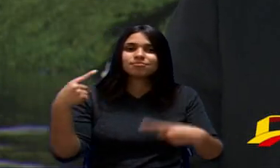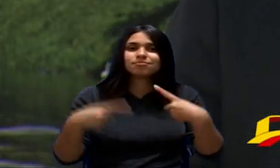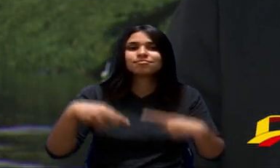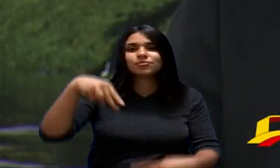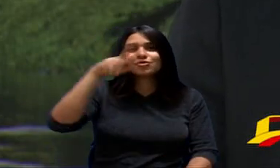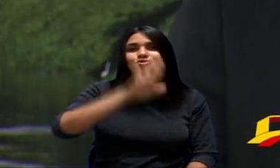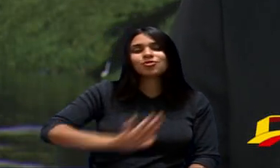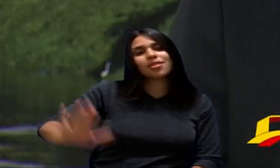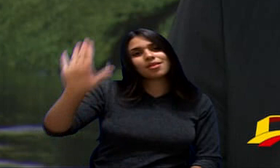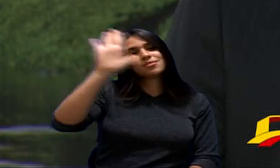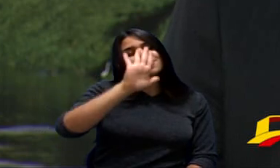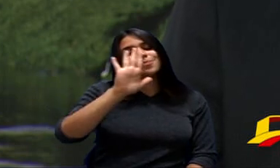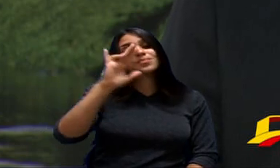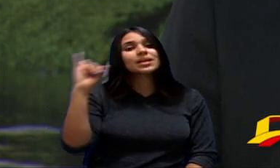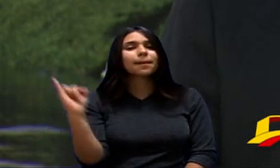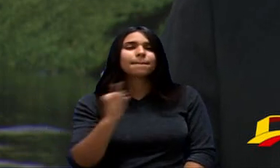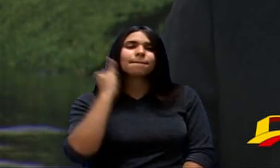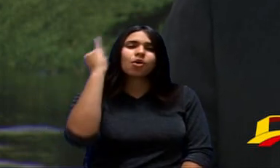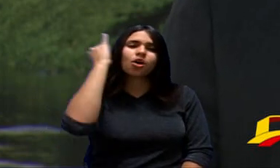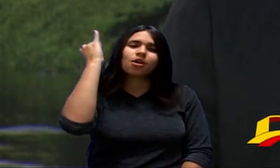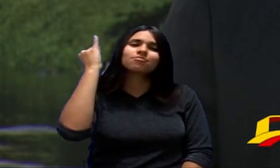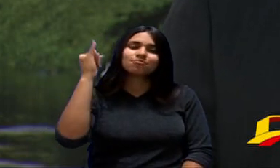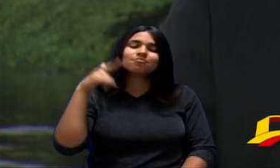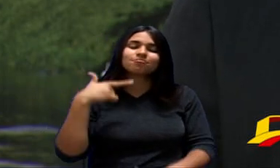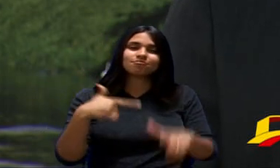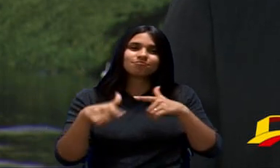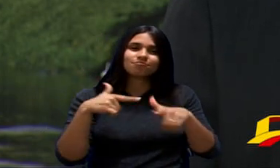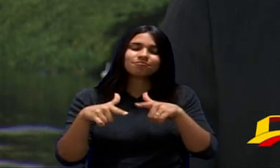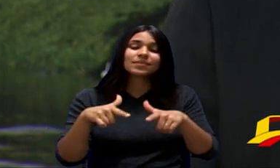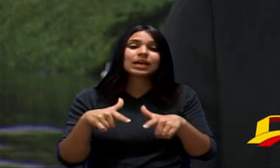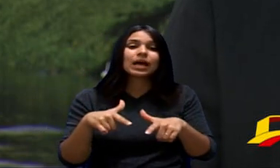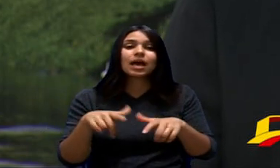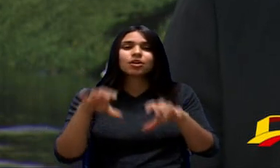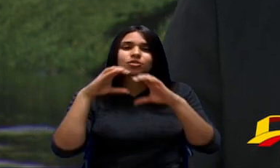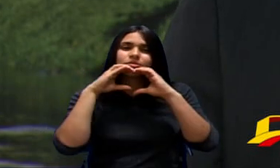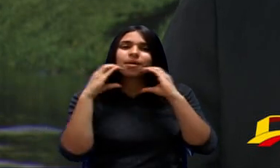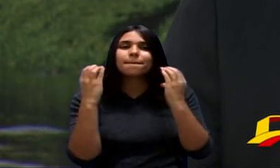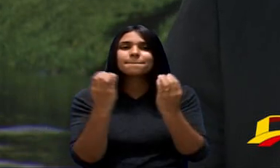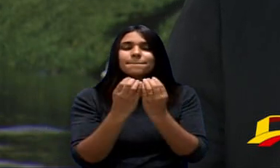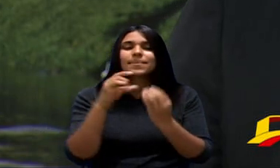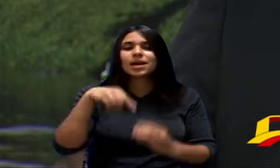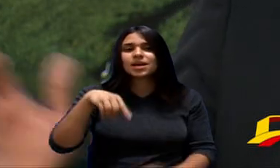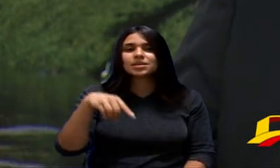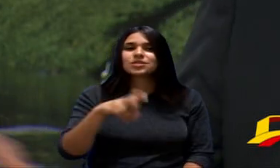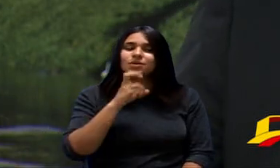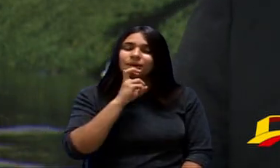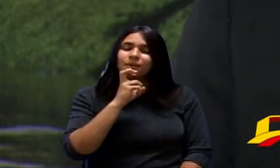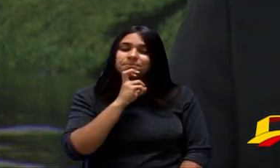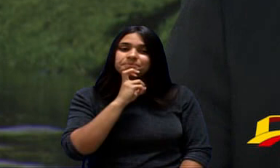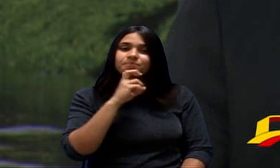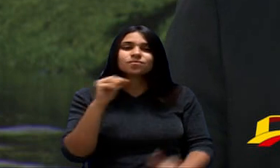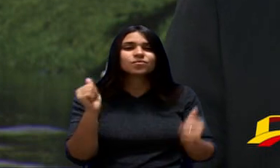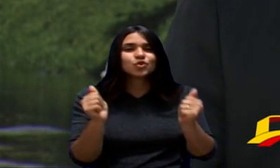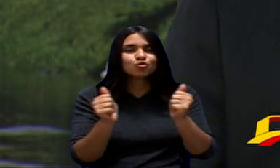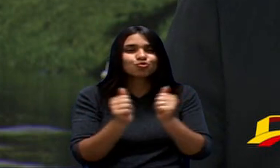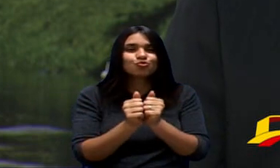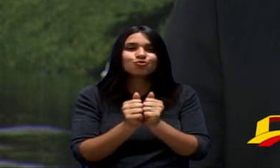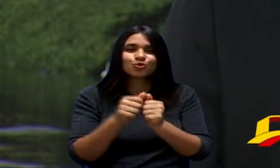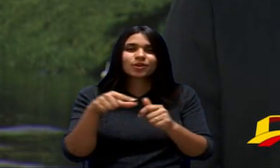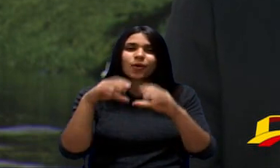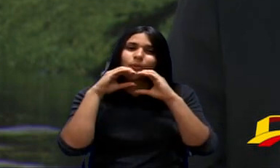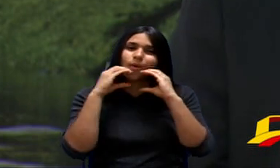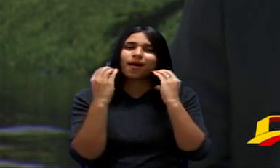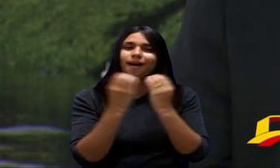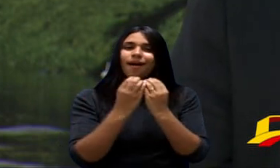Então Isso É Muito Importante Esse Trabalho Exercido Pelas Câmaras Municipais De Sorocaba Junto A Câmara Dos Deputados Federais